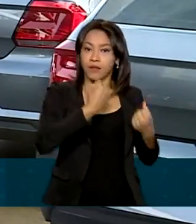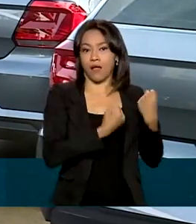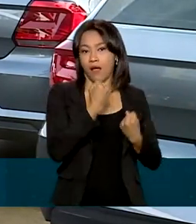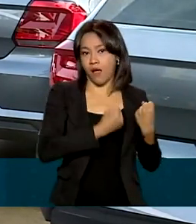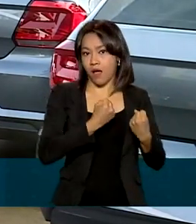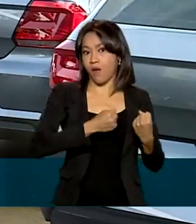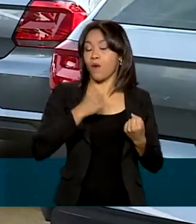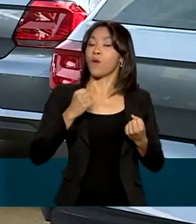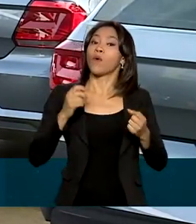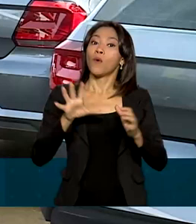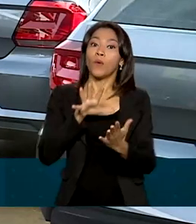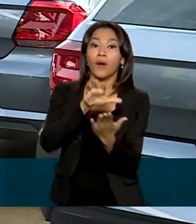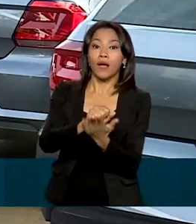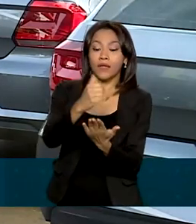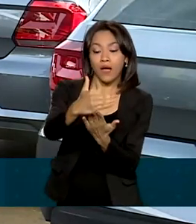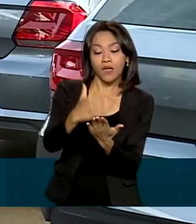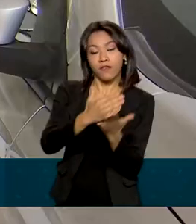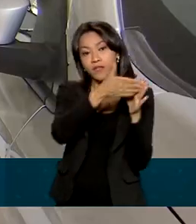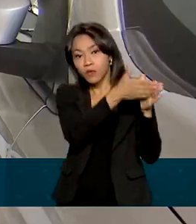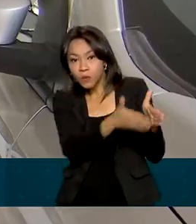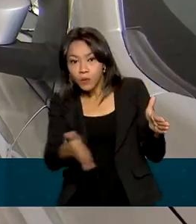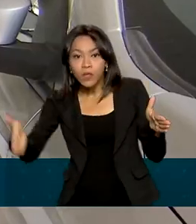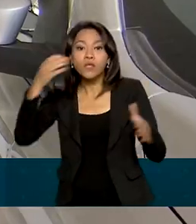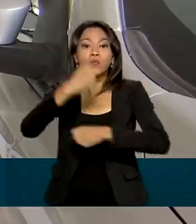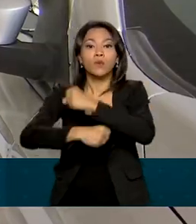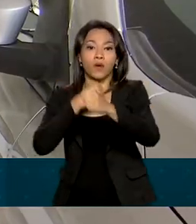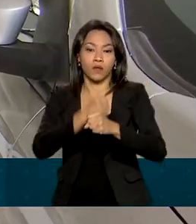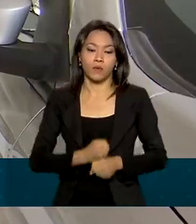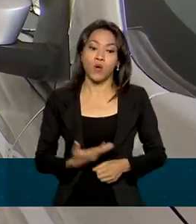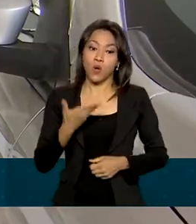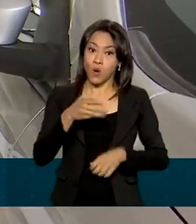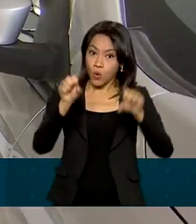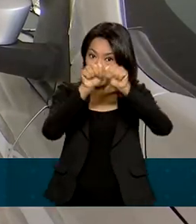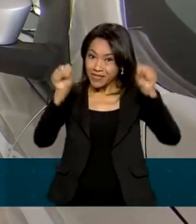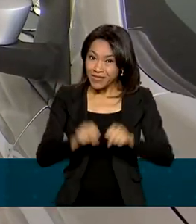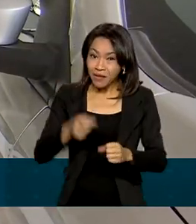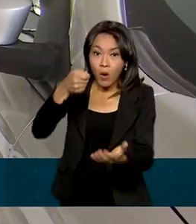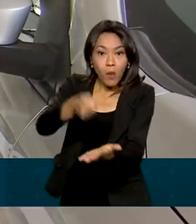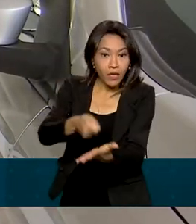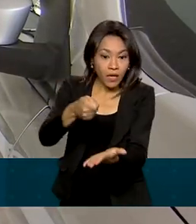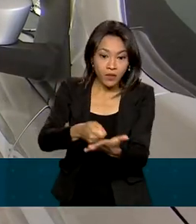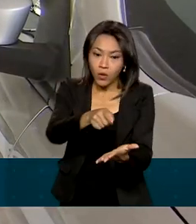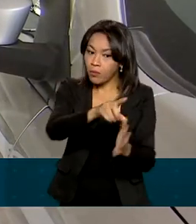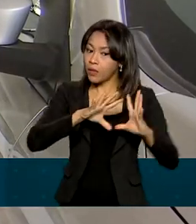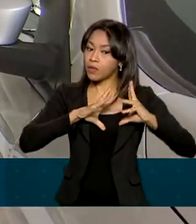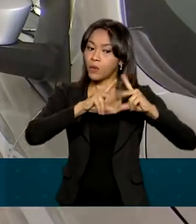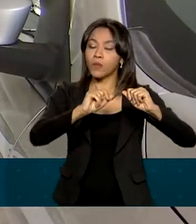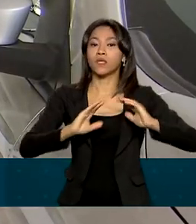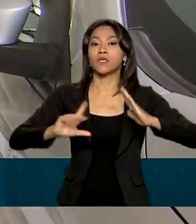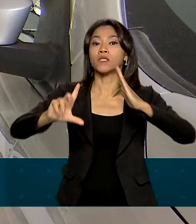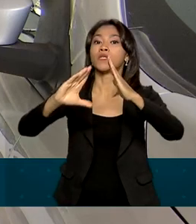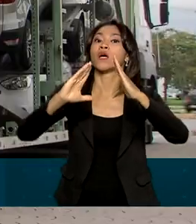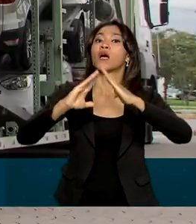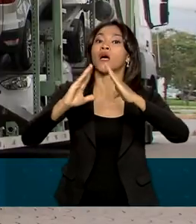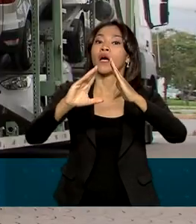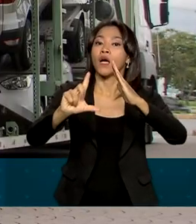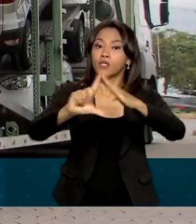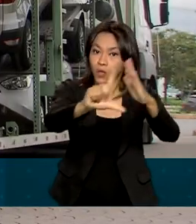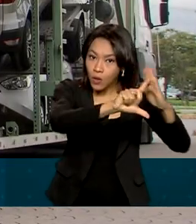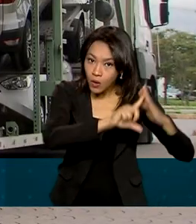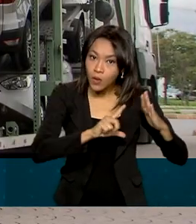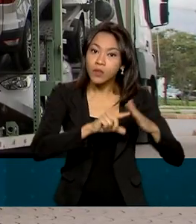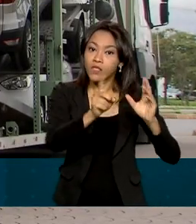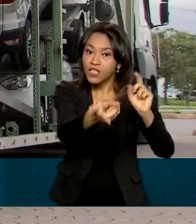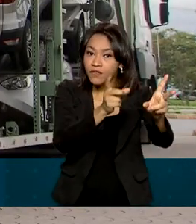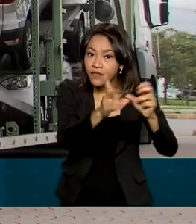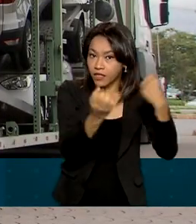o cadastro será feito ao longo do ano. O sistema é obrigatório para todos os revendedores de veículos zero quilômetro. O processo